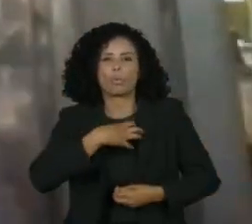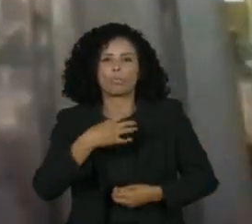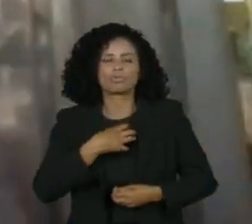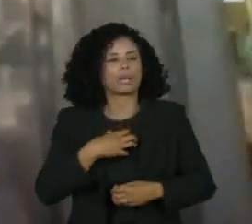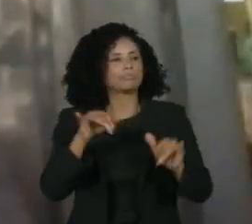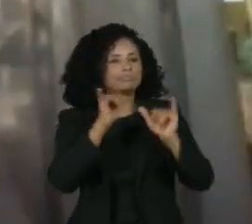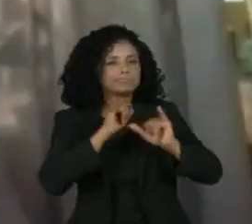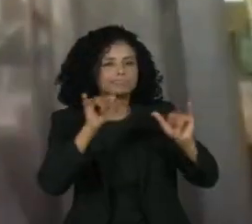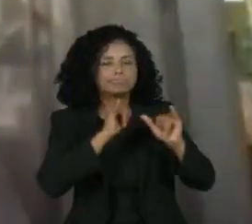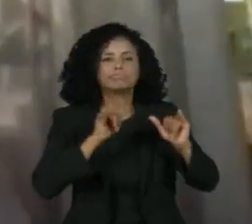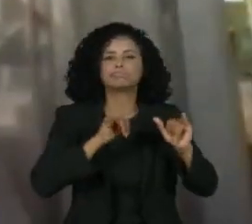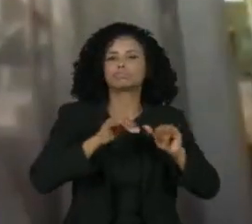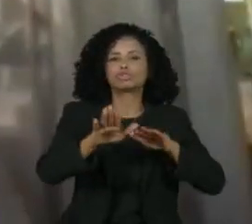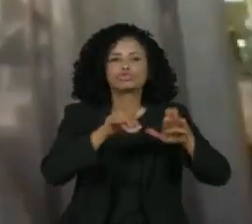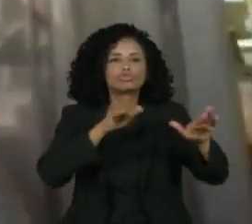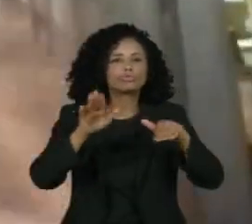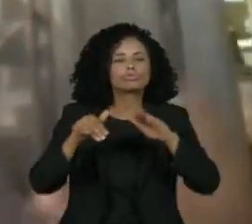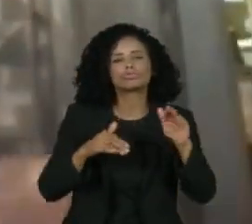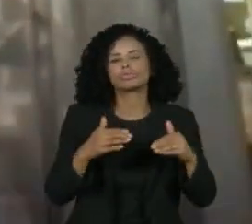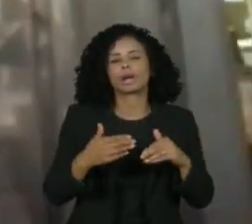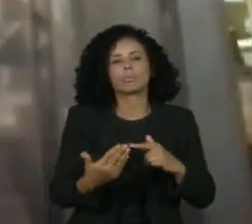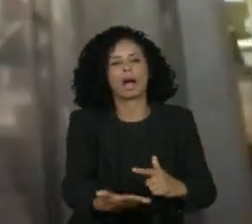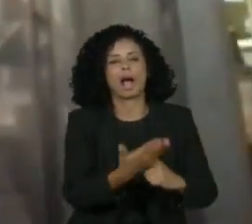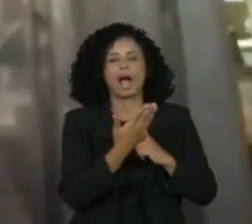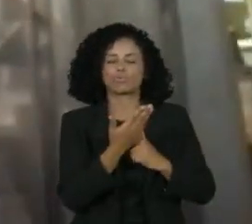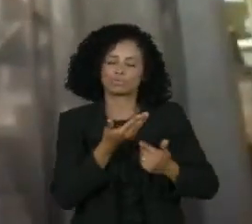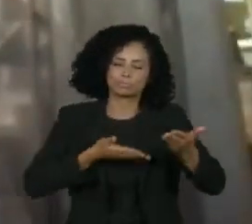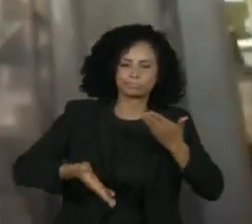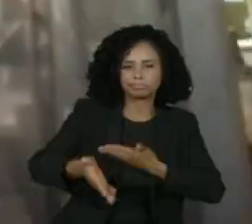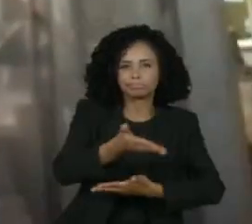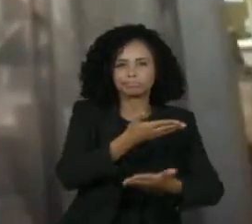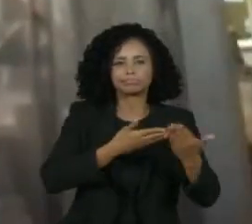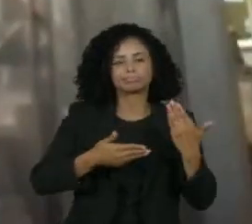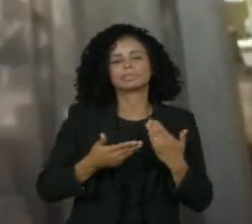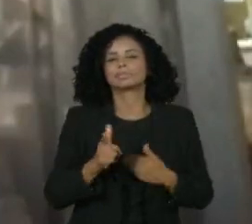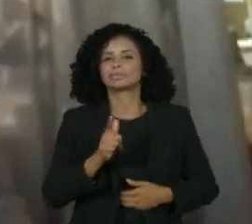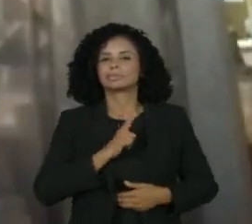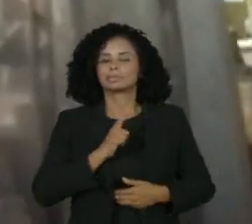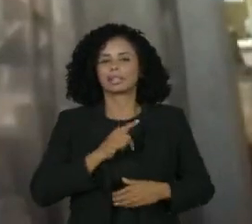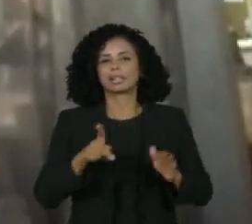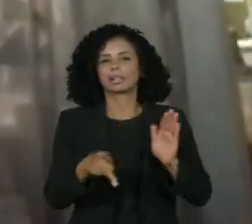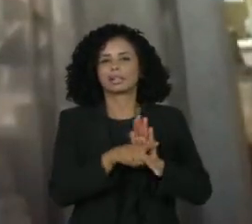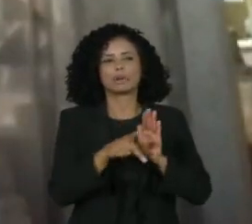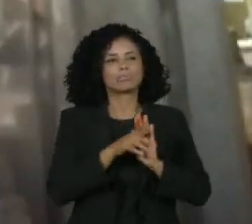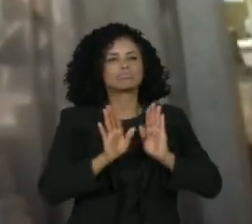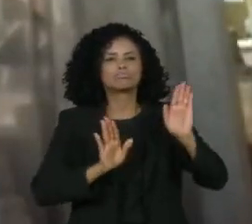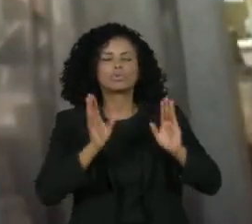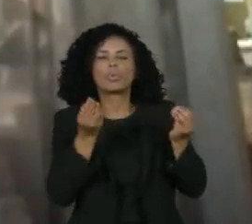e de disseminação da Agenda 227 e também dialogando com as candidaturas para que elas